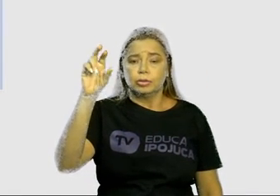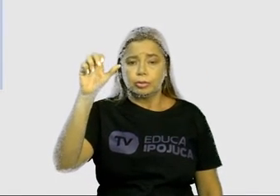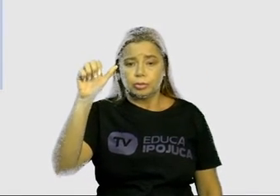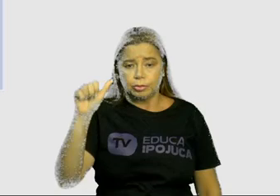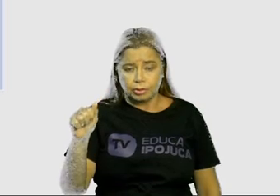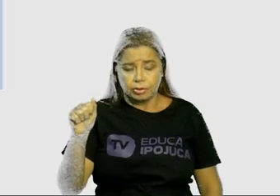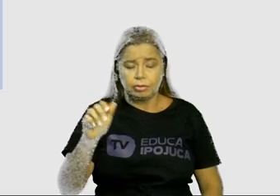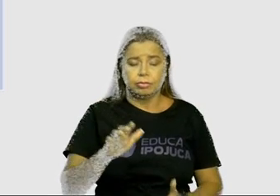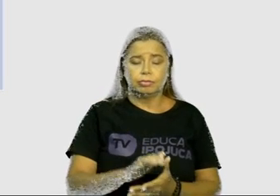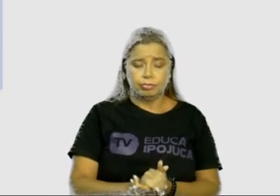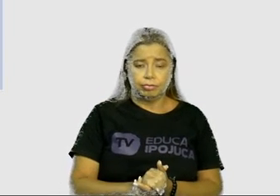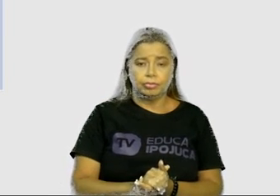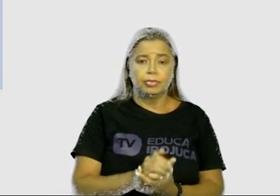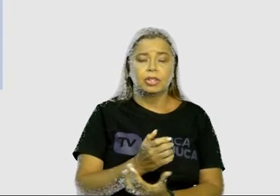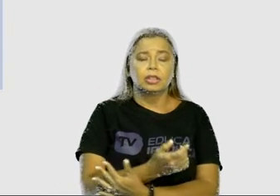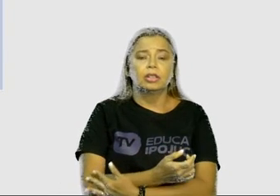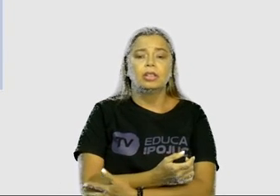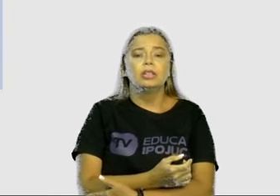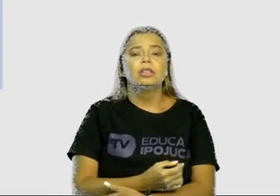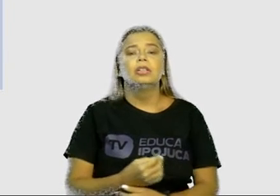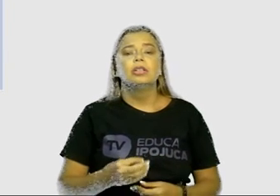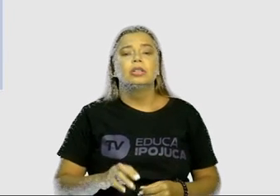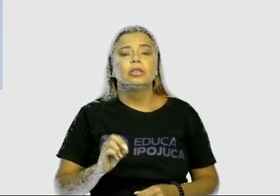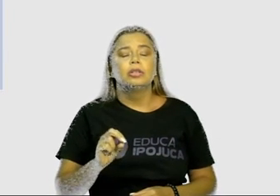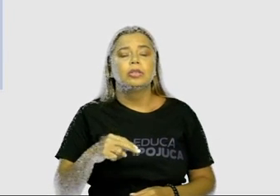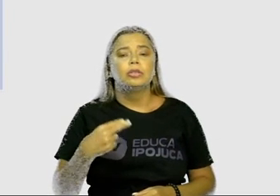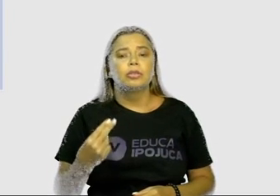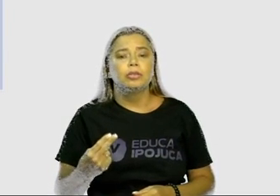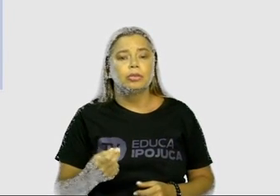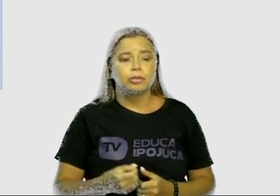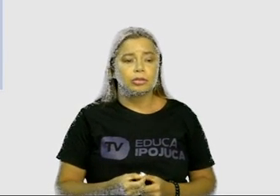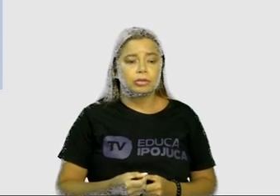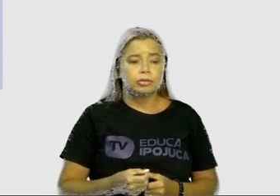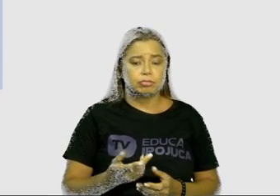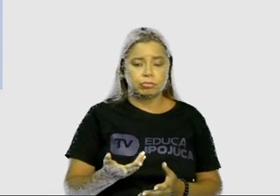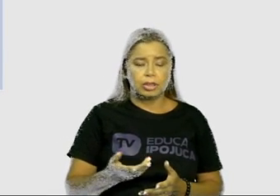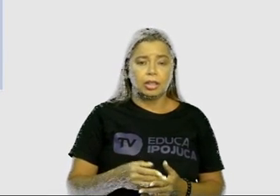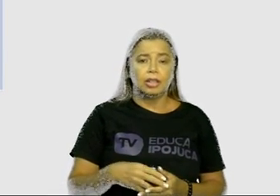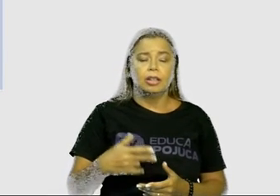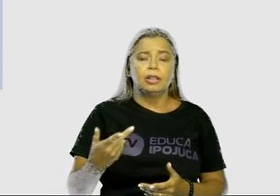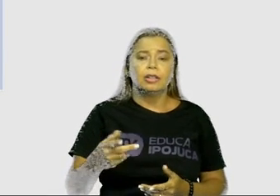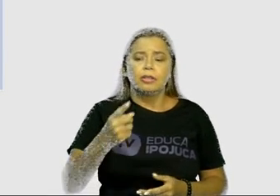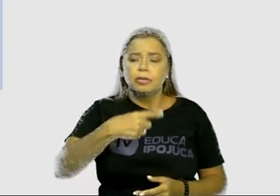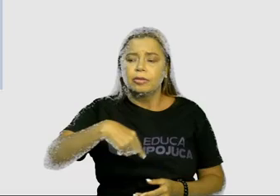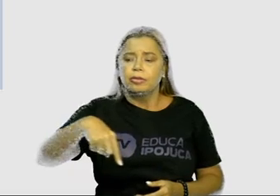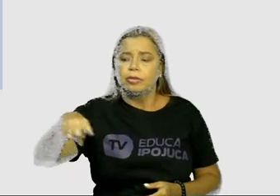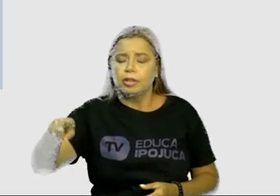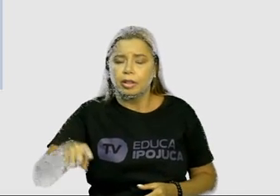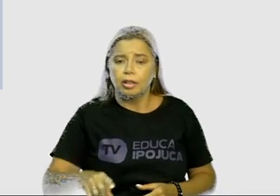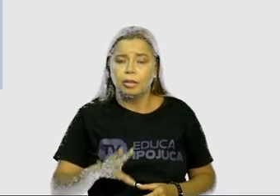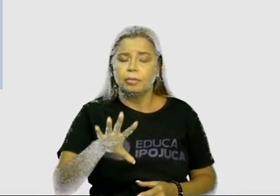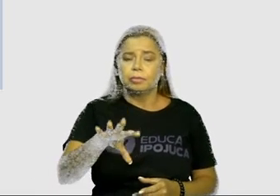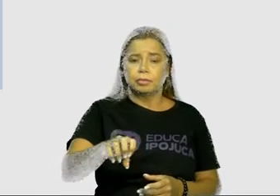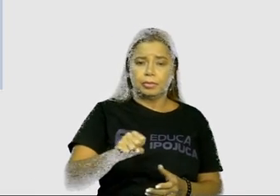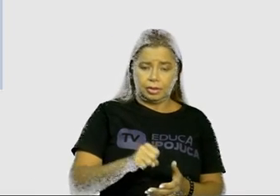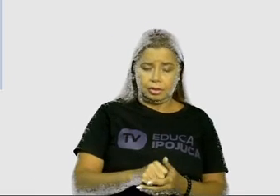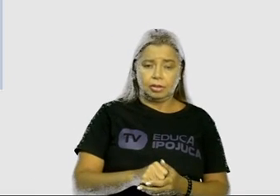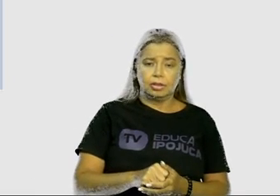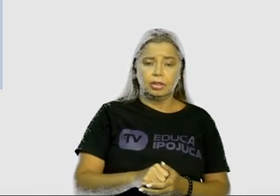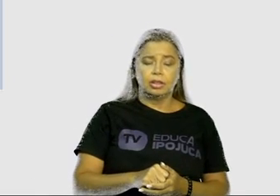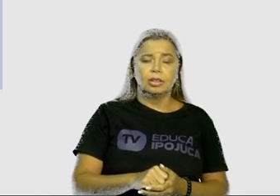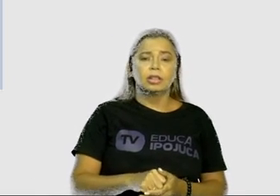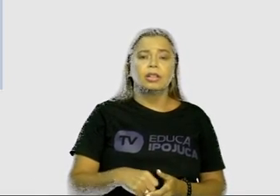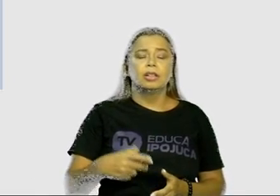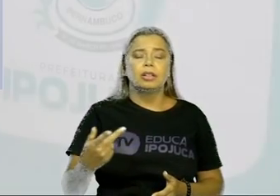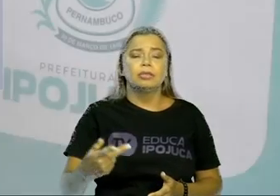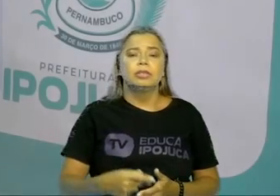pátio, né? Pátio. Eu vou lá pegar o pátio. Por quê? Em algumas regiões, o pessoal não